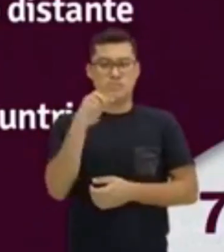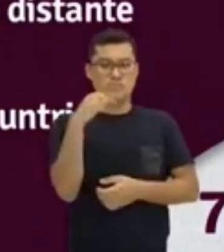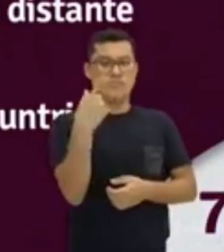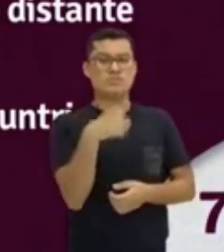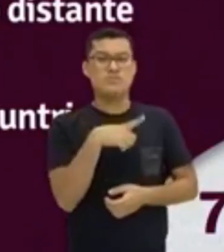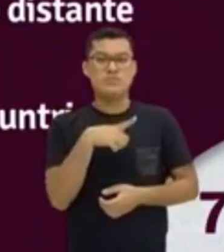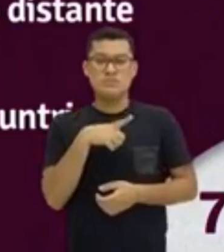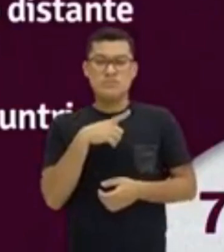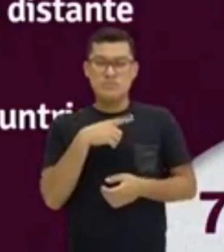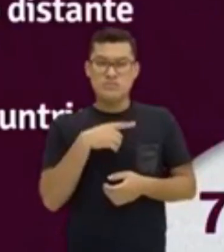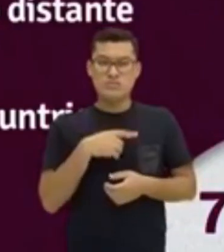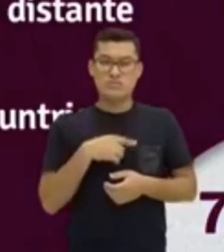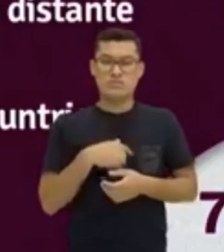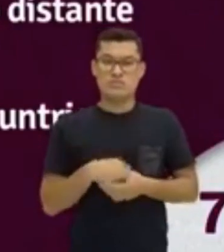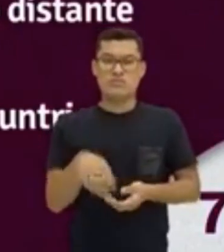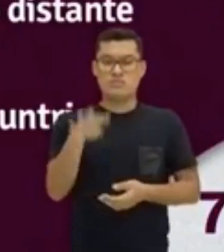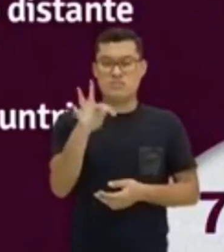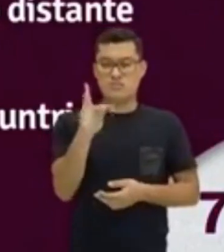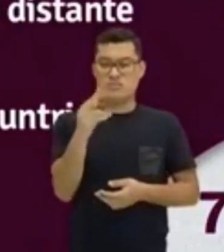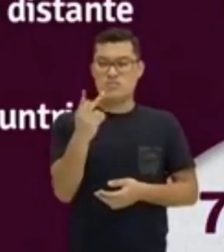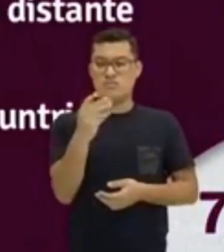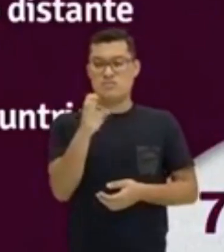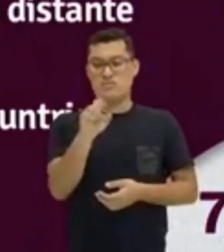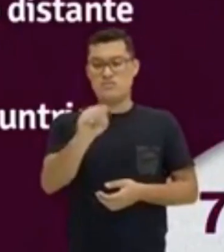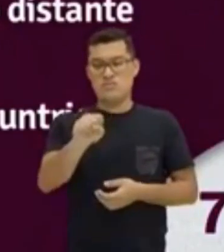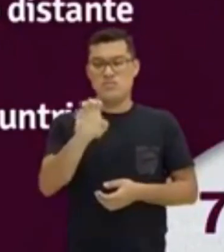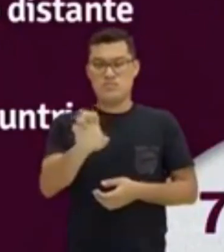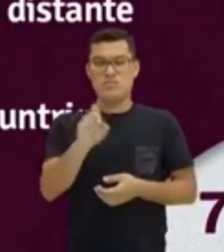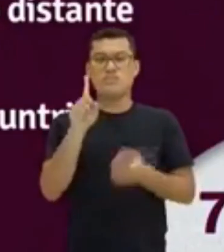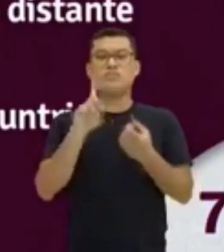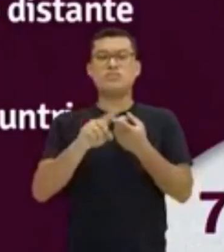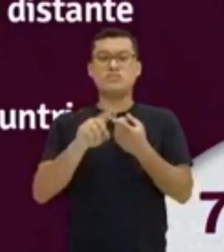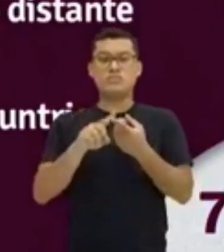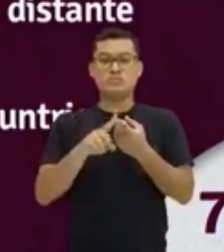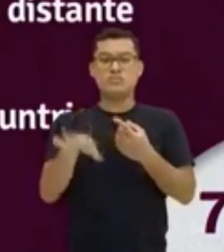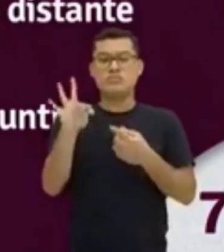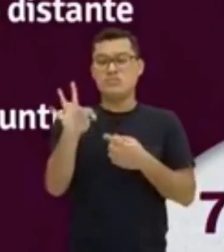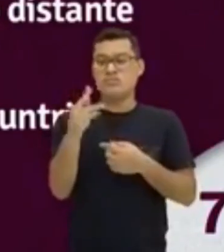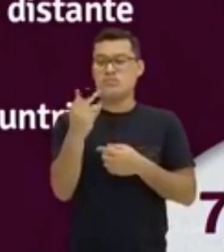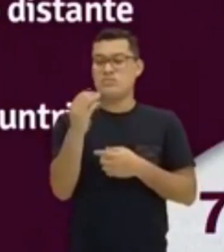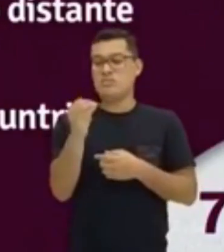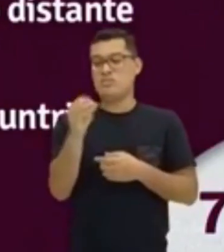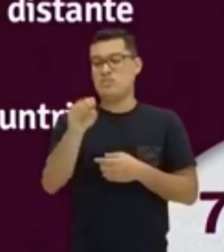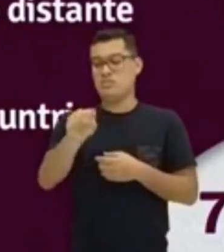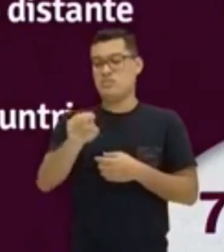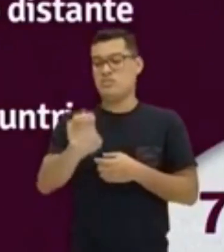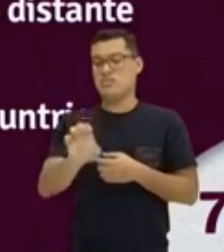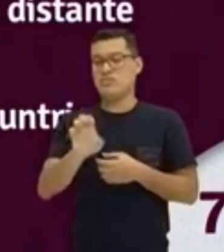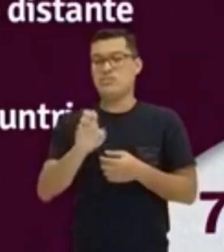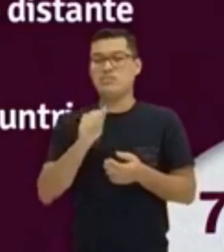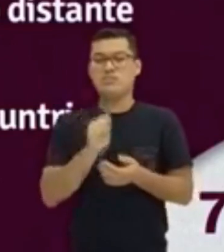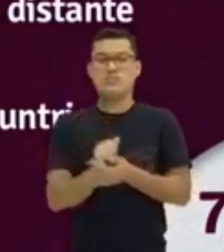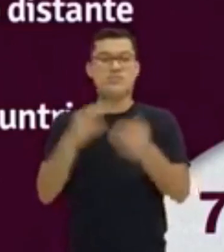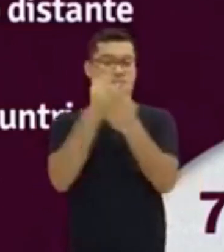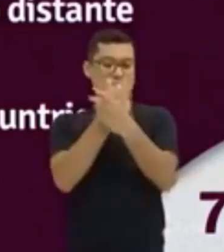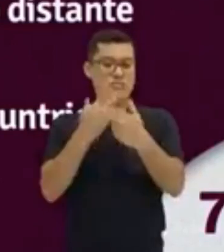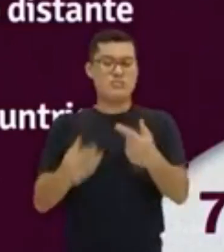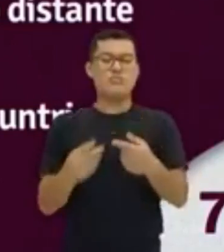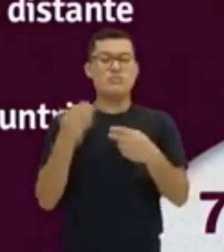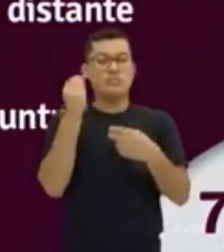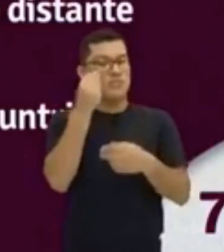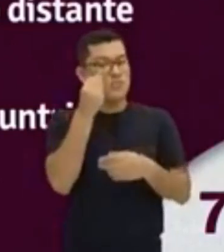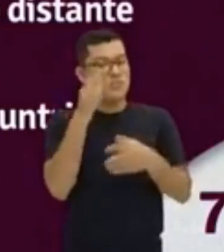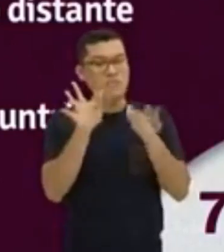tem o plural de this, que é this. E o plural de that, que é those. Então, presta atenção na frase.